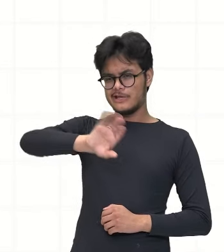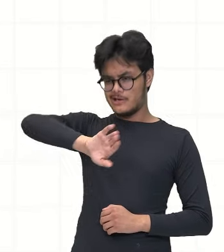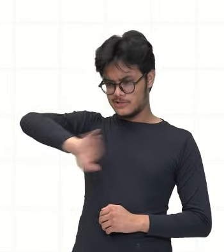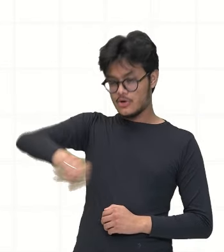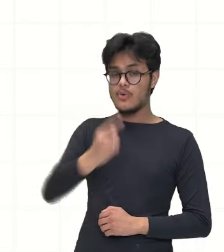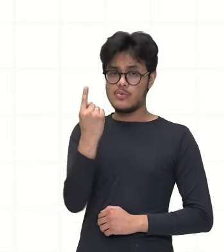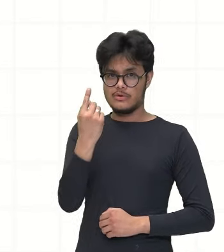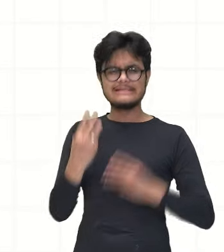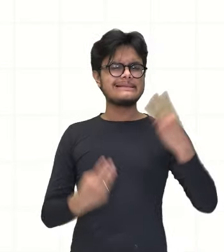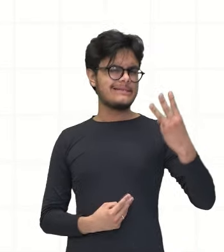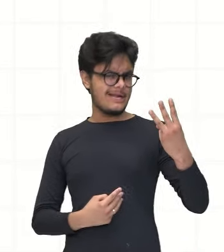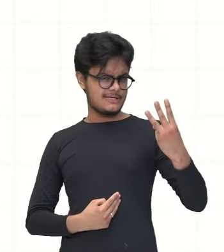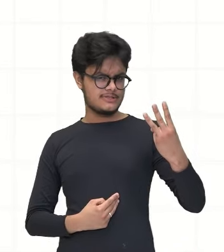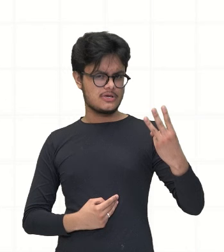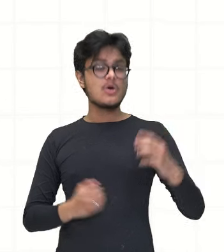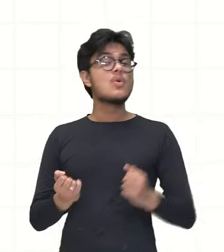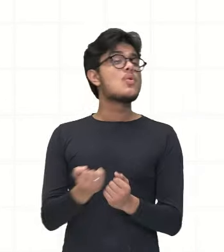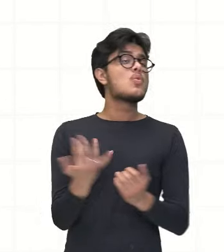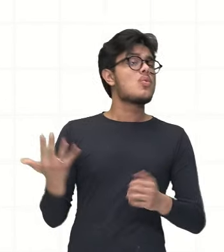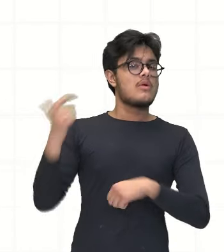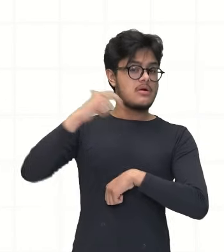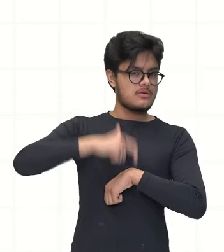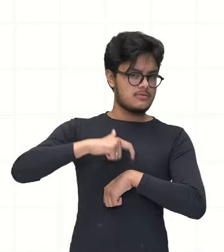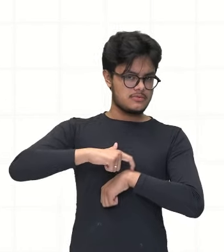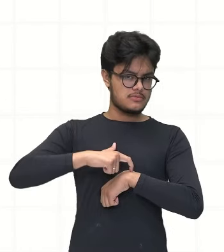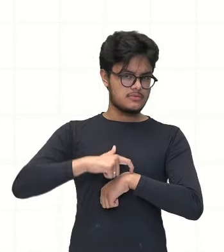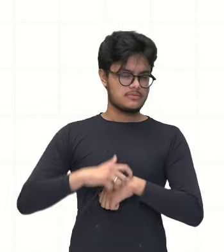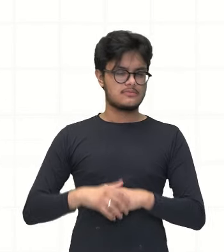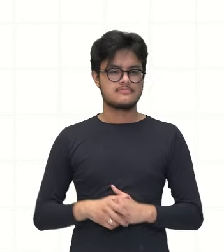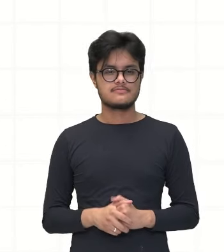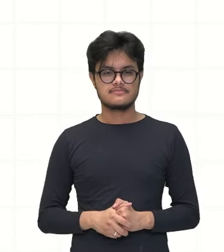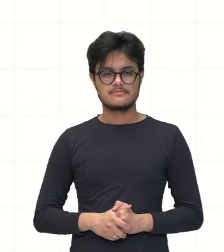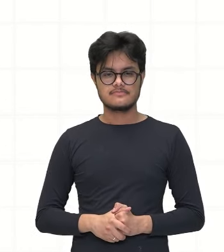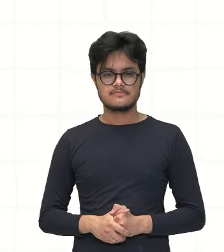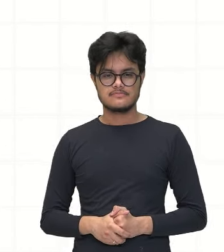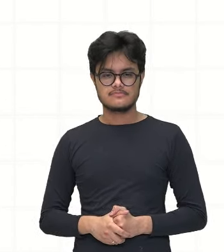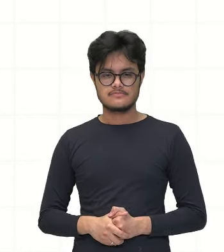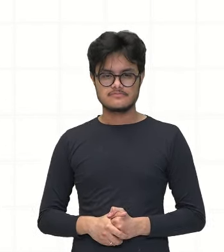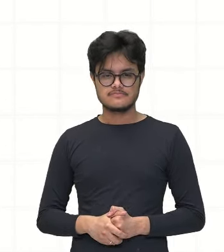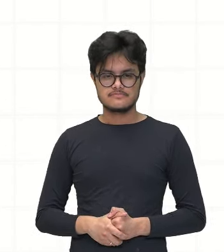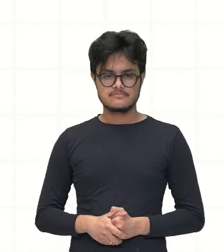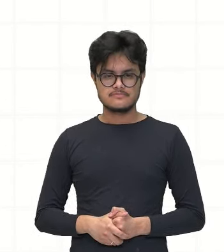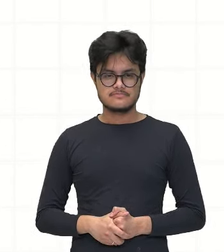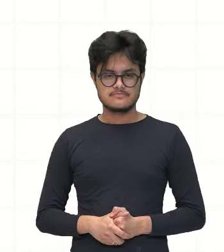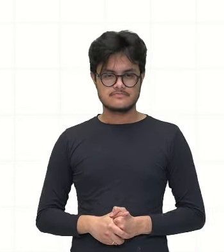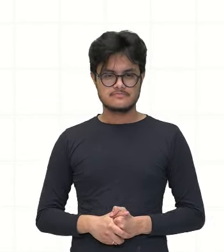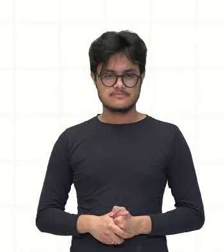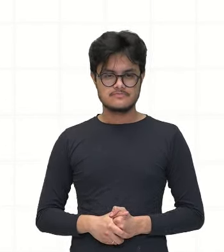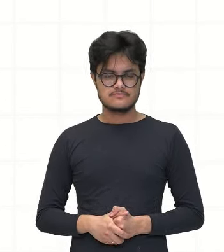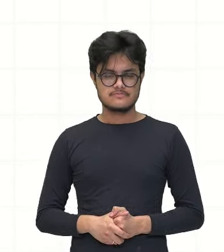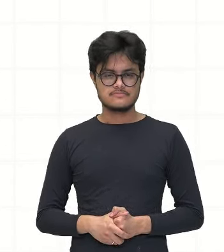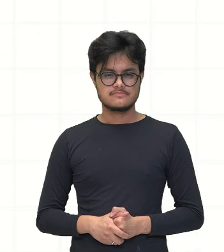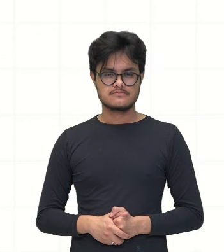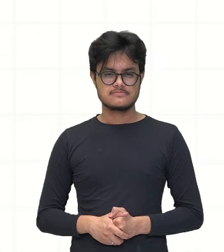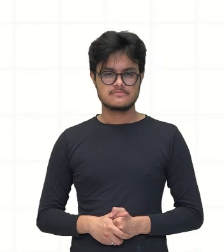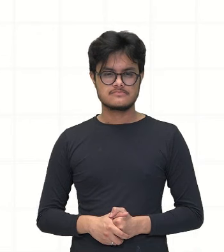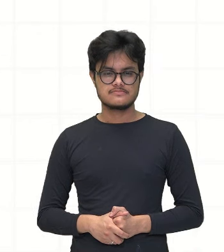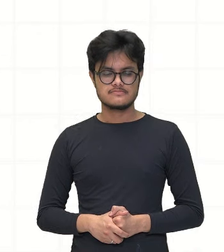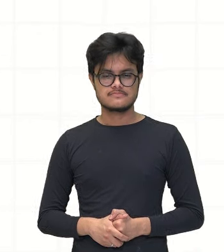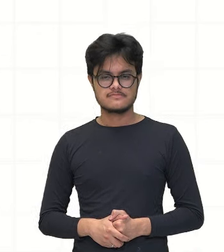três torneiras. E aí, vai demorar mais tempo ou menos tempo para encher esse mesmo balde, né? Esse mesmo reservatório. Então, a gente